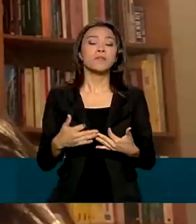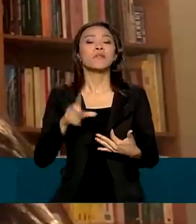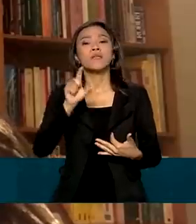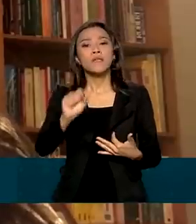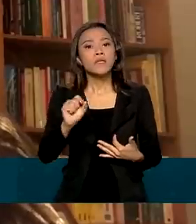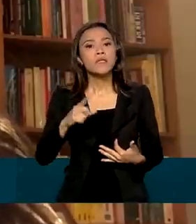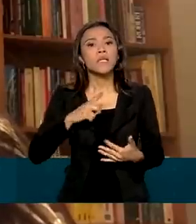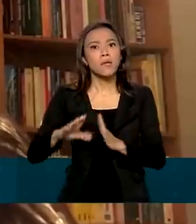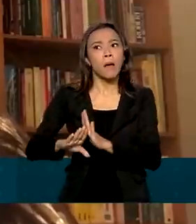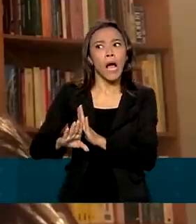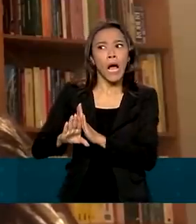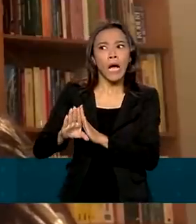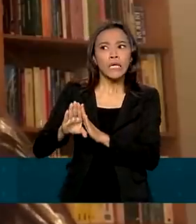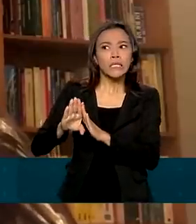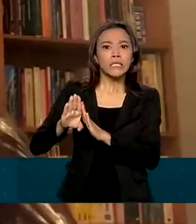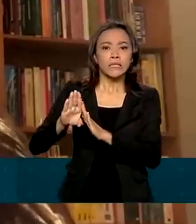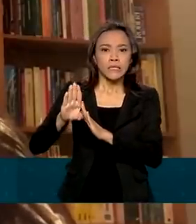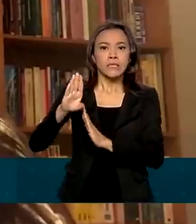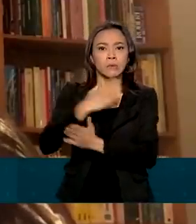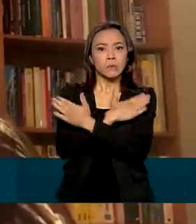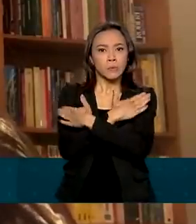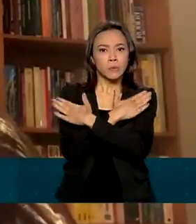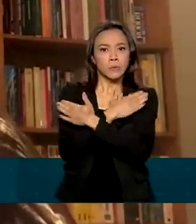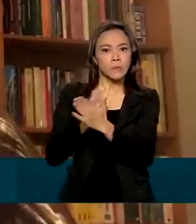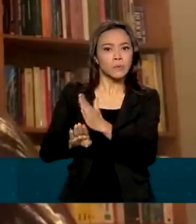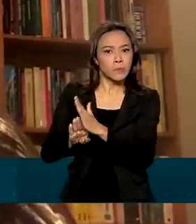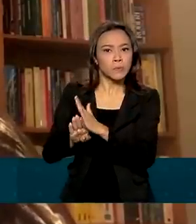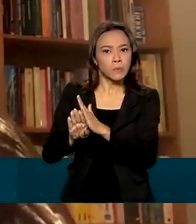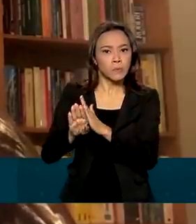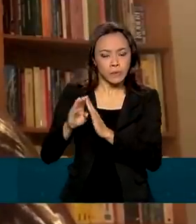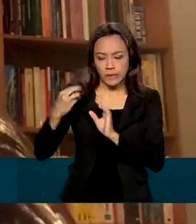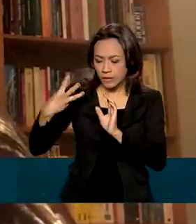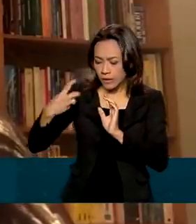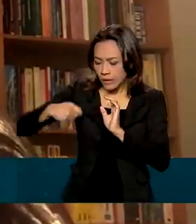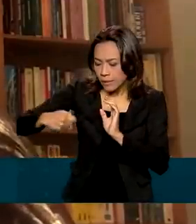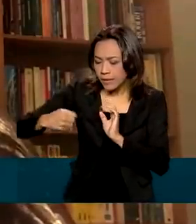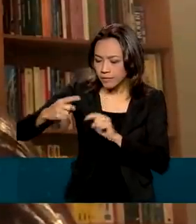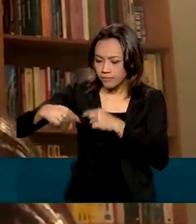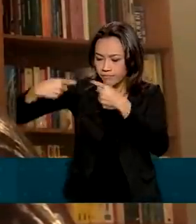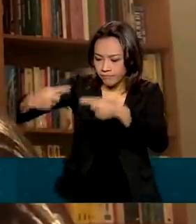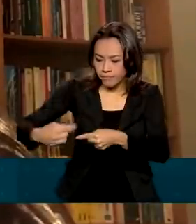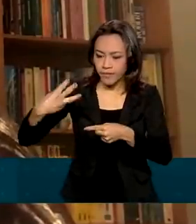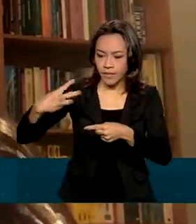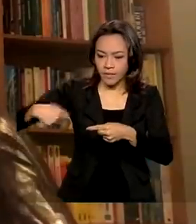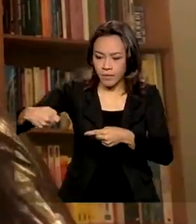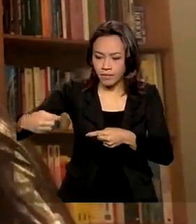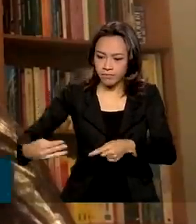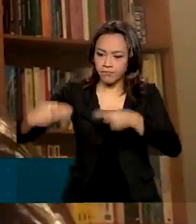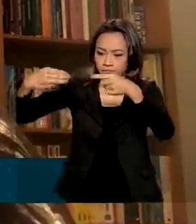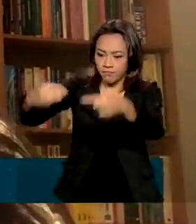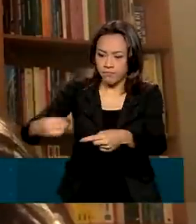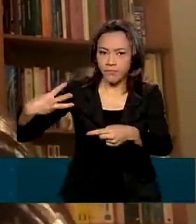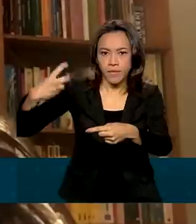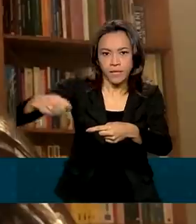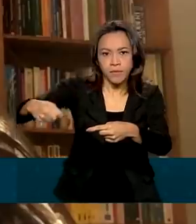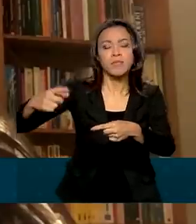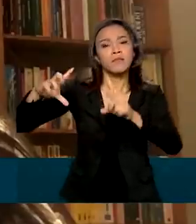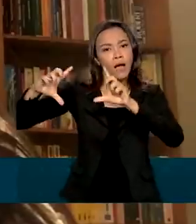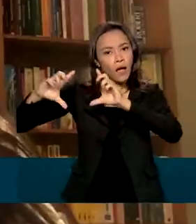elevada, mas que vem mostrando, trimestre a trimestre, um processo de retração.